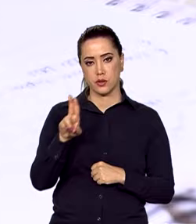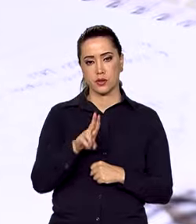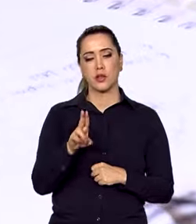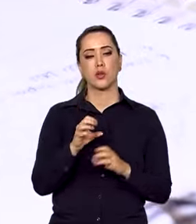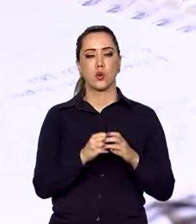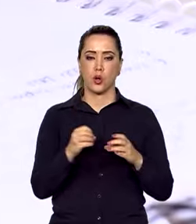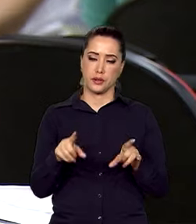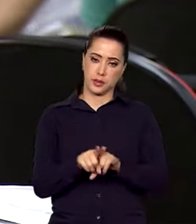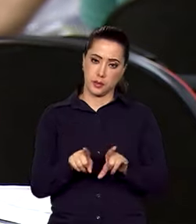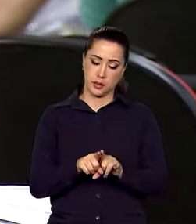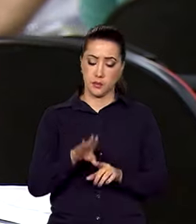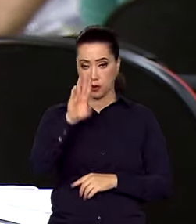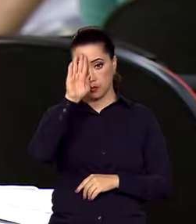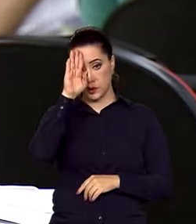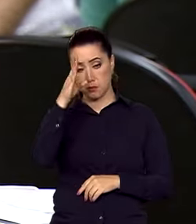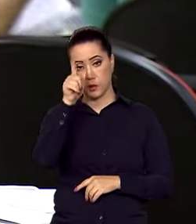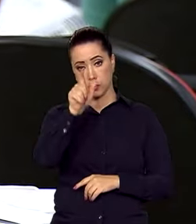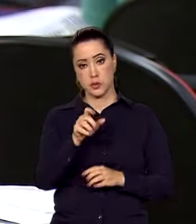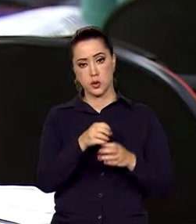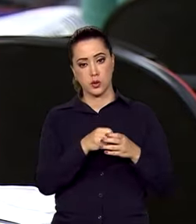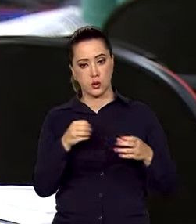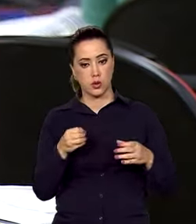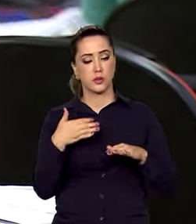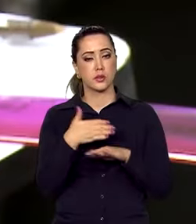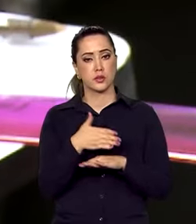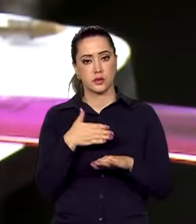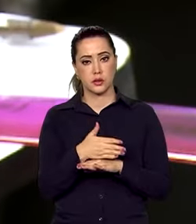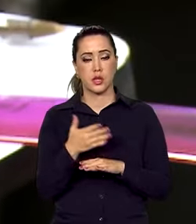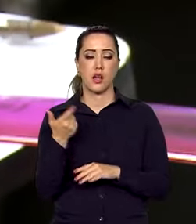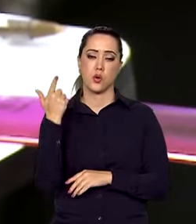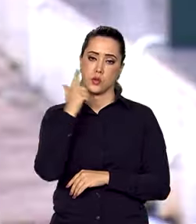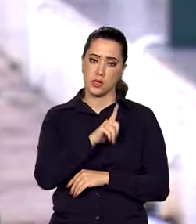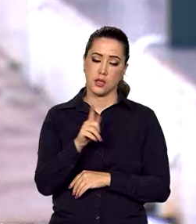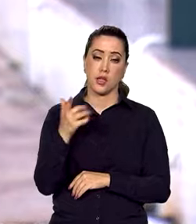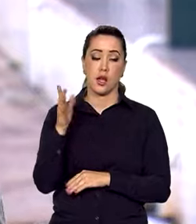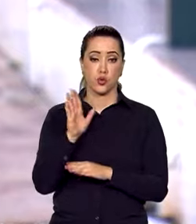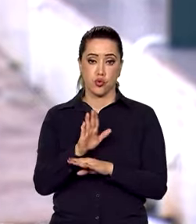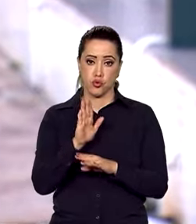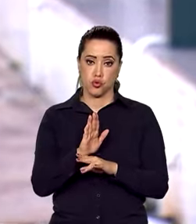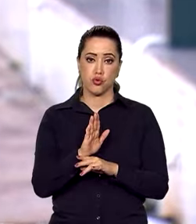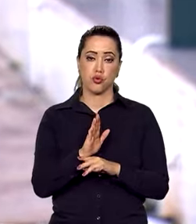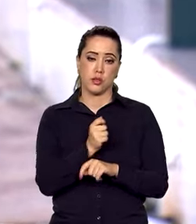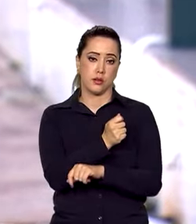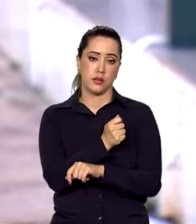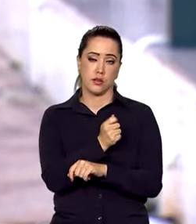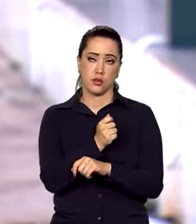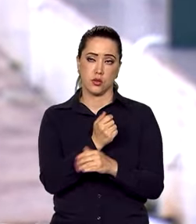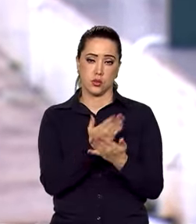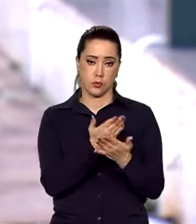cotas e a prioridade dos cotistas no acesso ao auxílio estudantil. De acordo com uma pesquisa